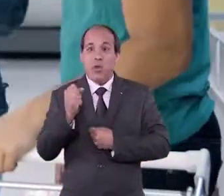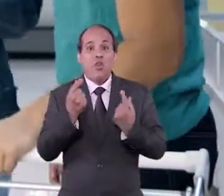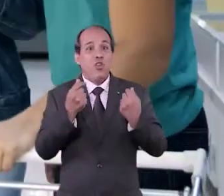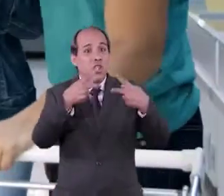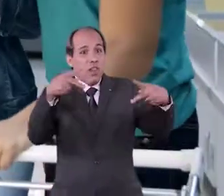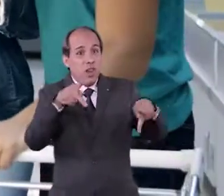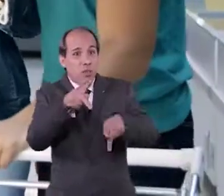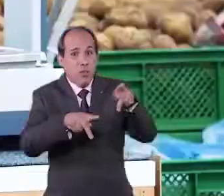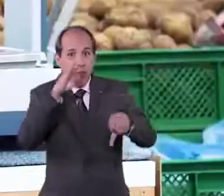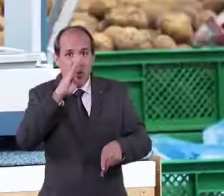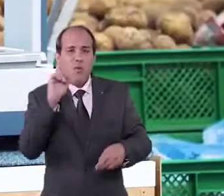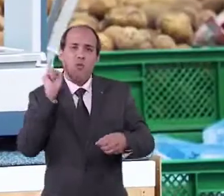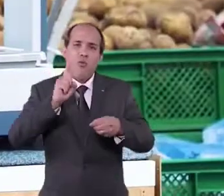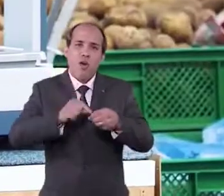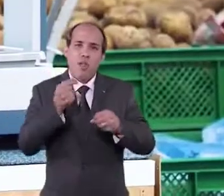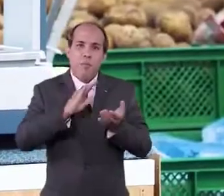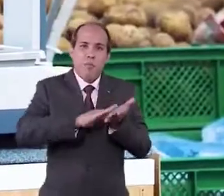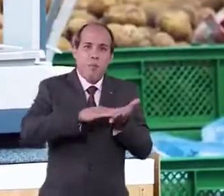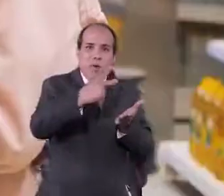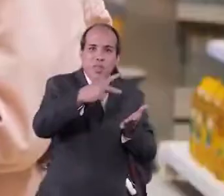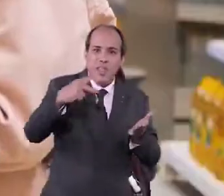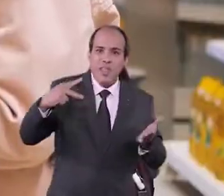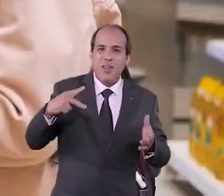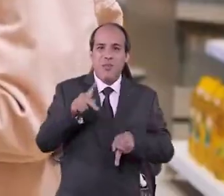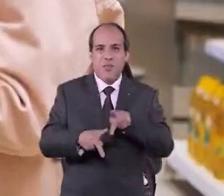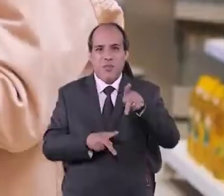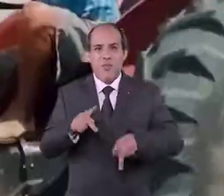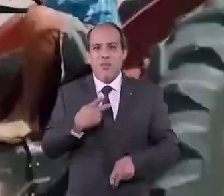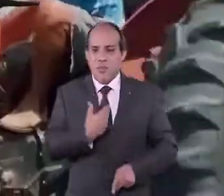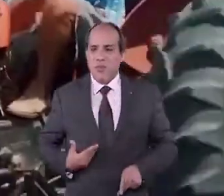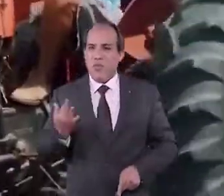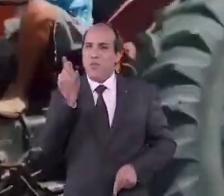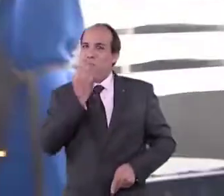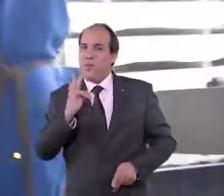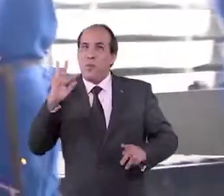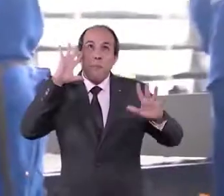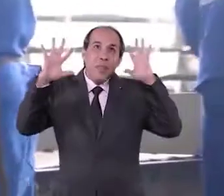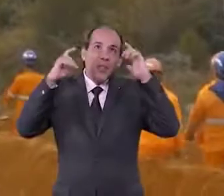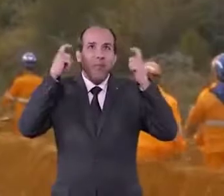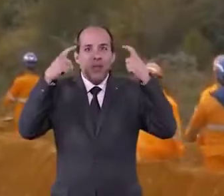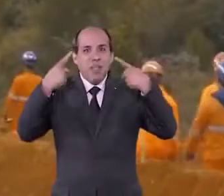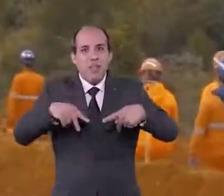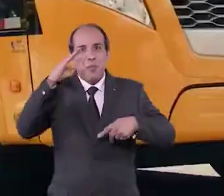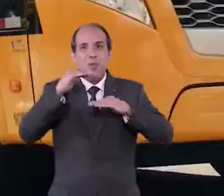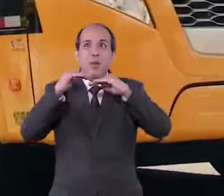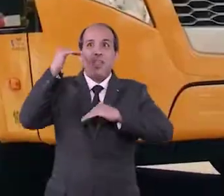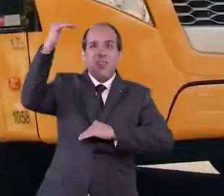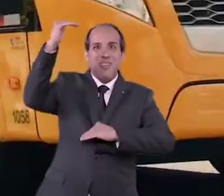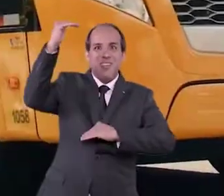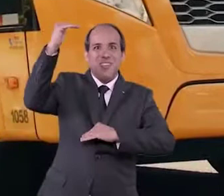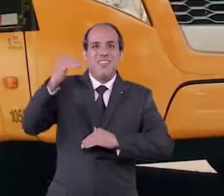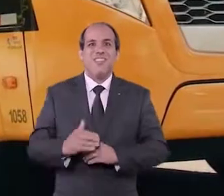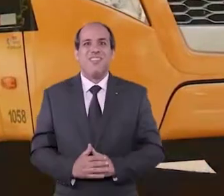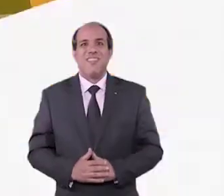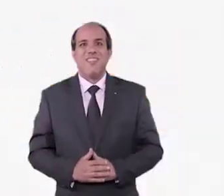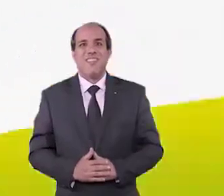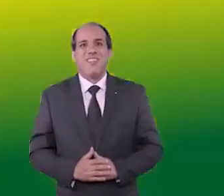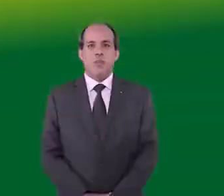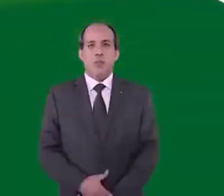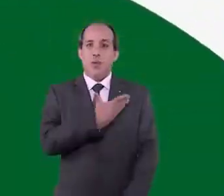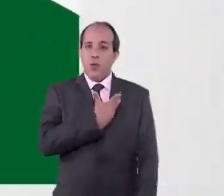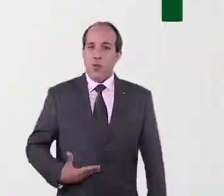Dinheiro do brasileiro que vai voltar para as mãos do povo. É o governo federal pensando no Brasil acima de tudo.